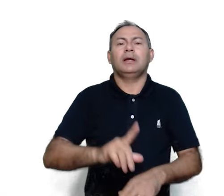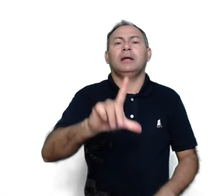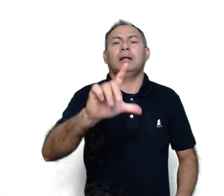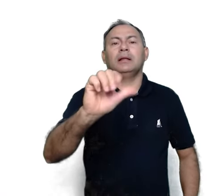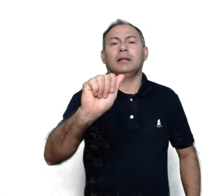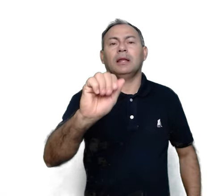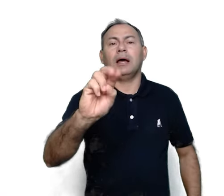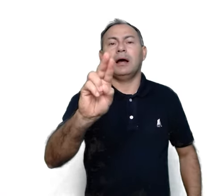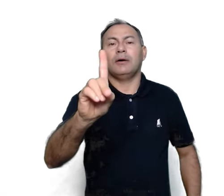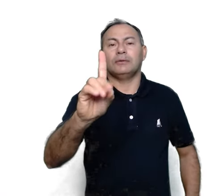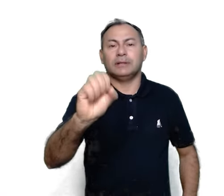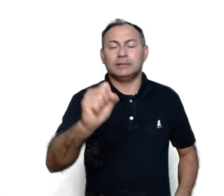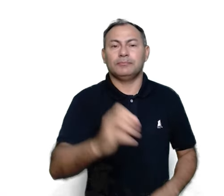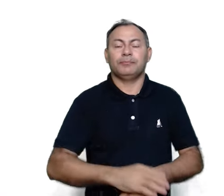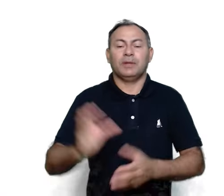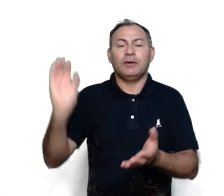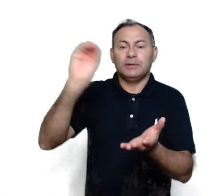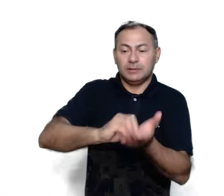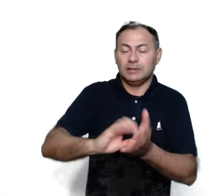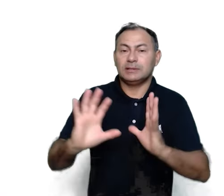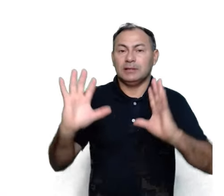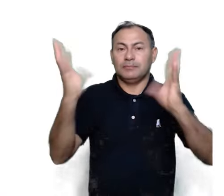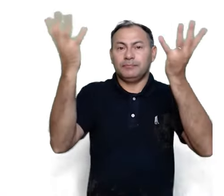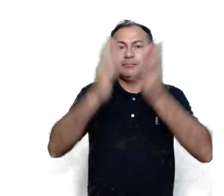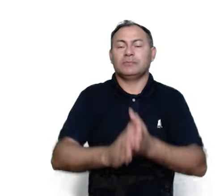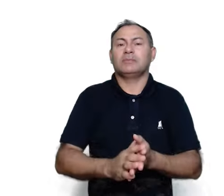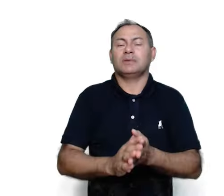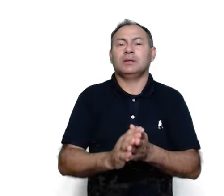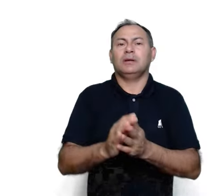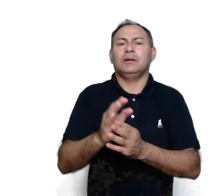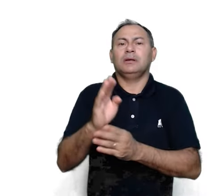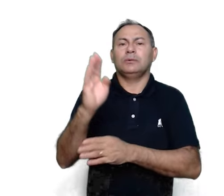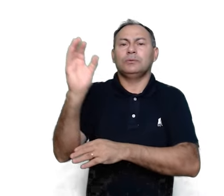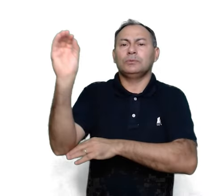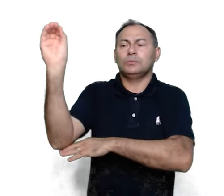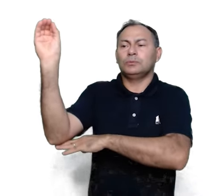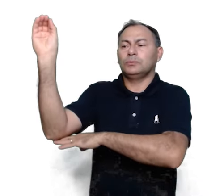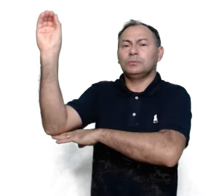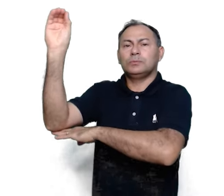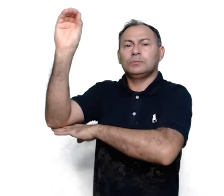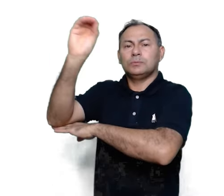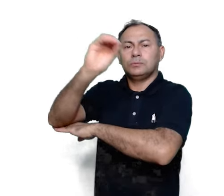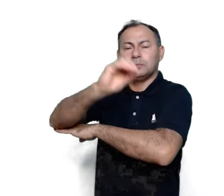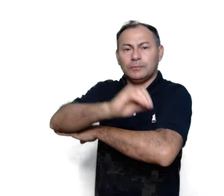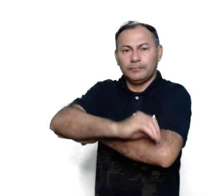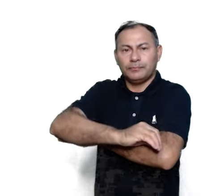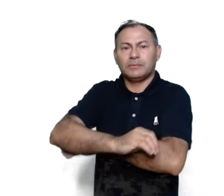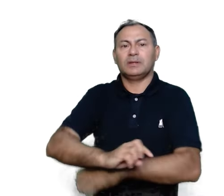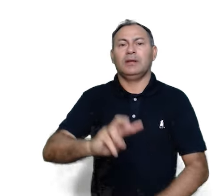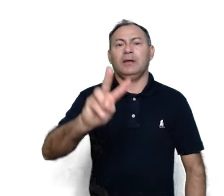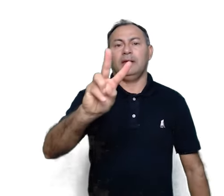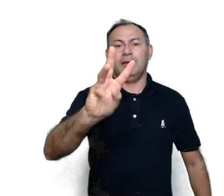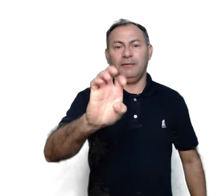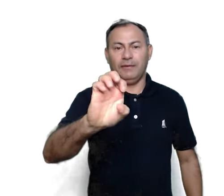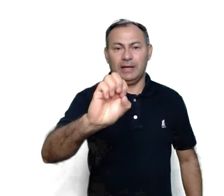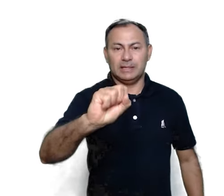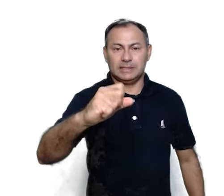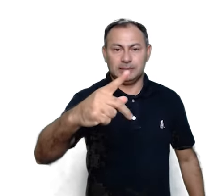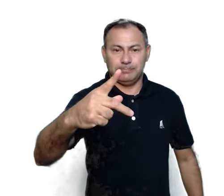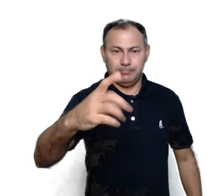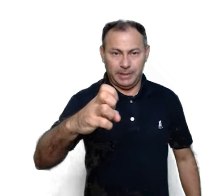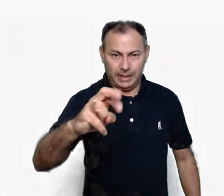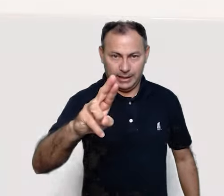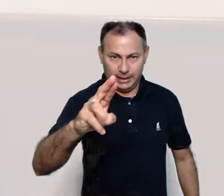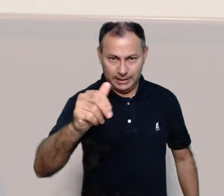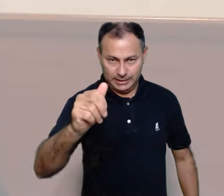de laudes. E um ofício celebrado no declinar do sol, chamado de vésperas.